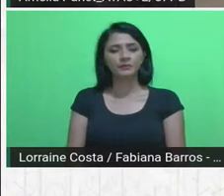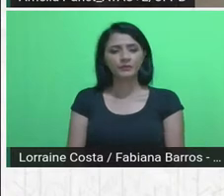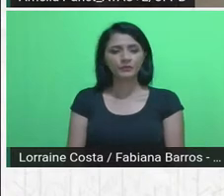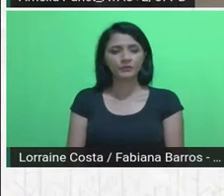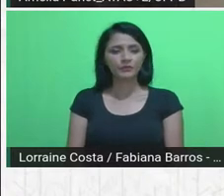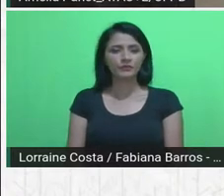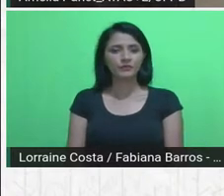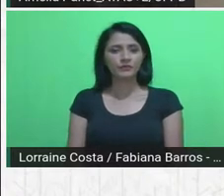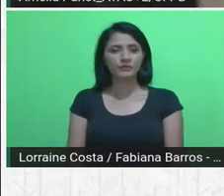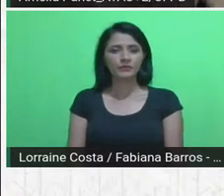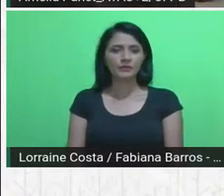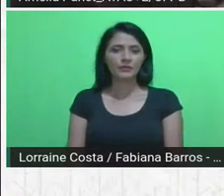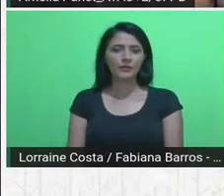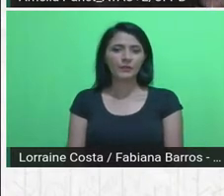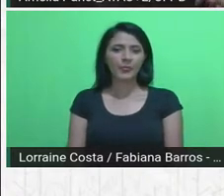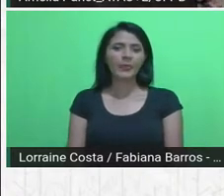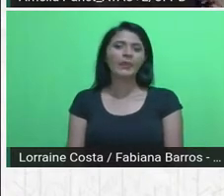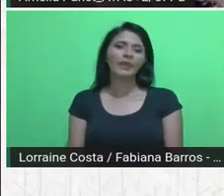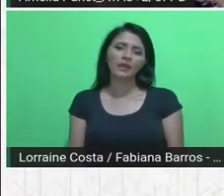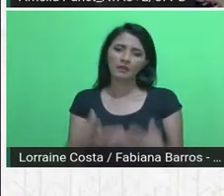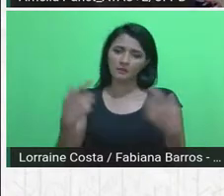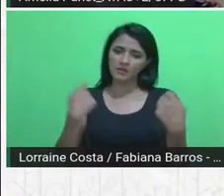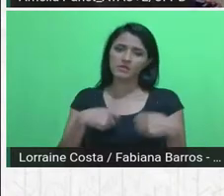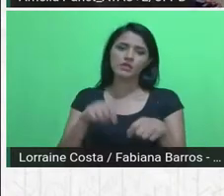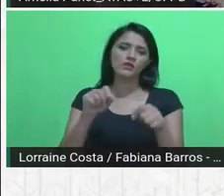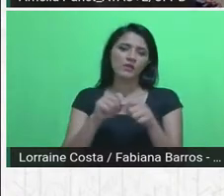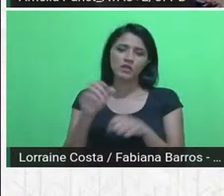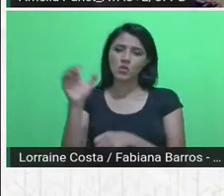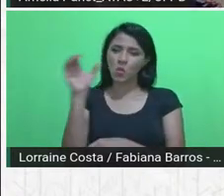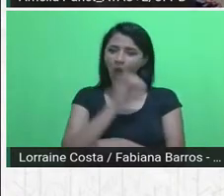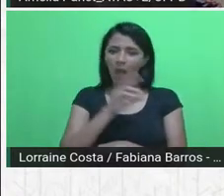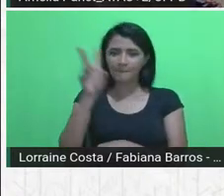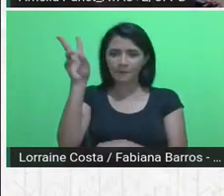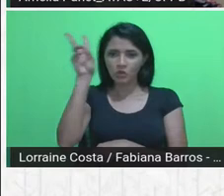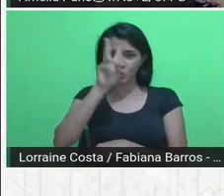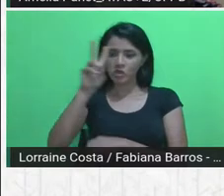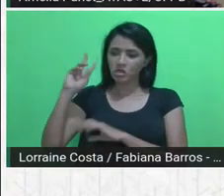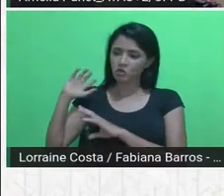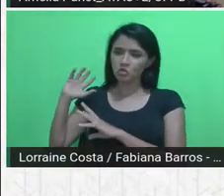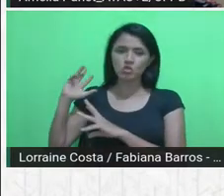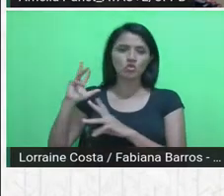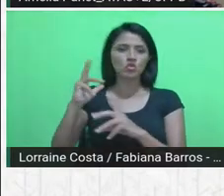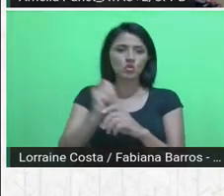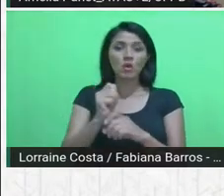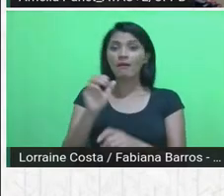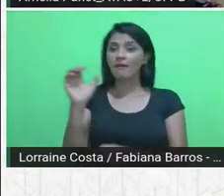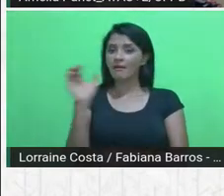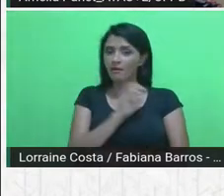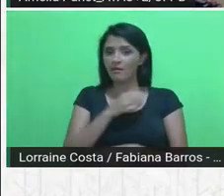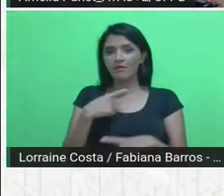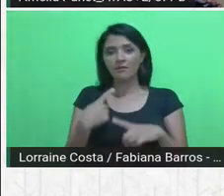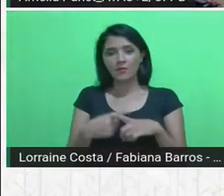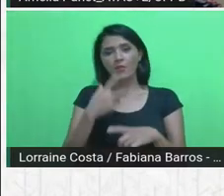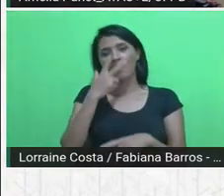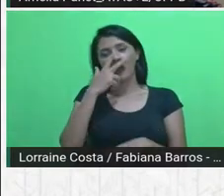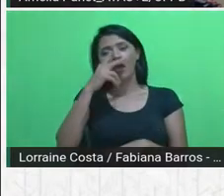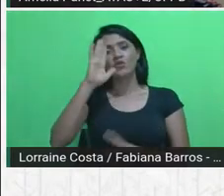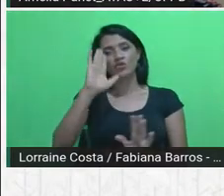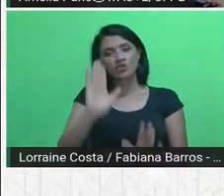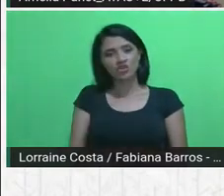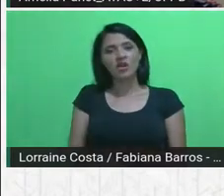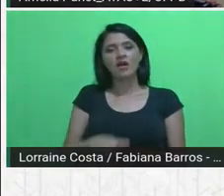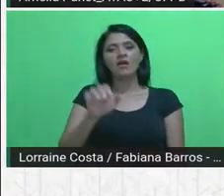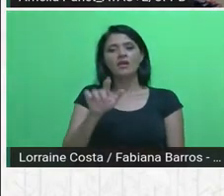deixar de fazer um breve histórico, certo, mas, assim, será bem breve, porque acho que a professora Eliana, ela